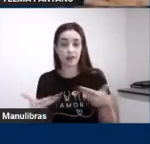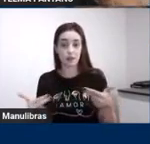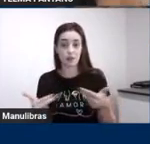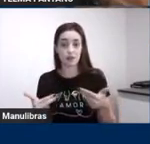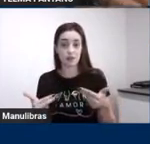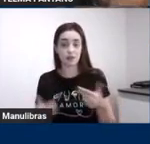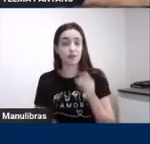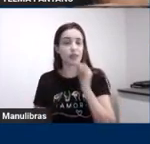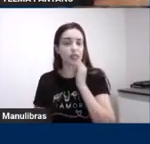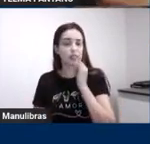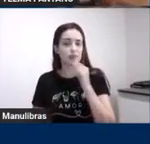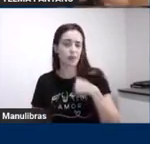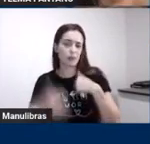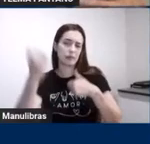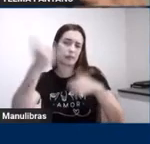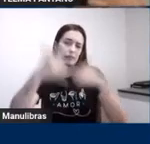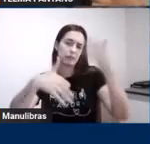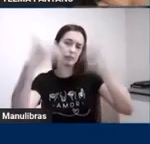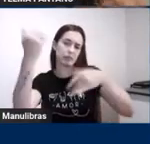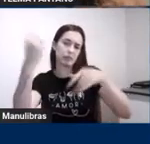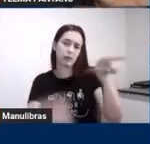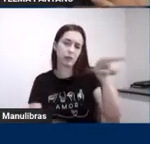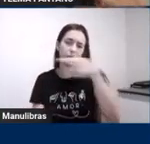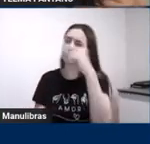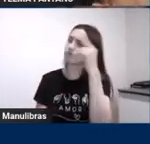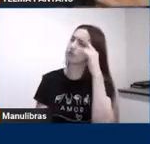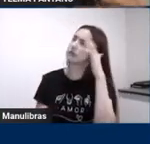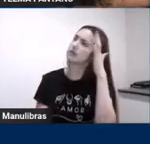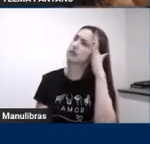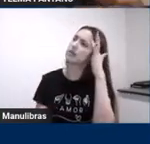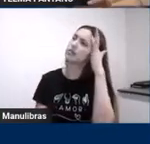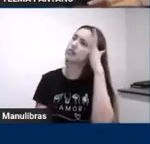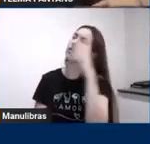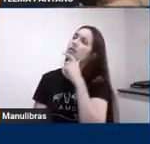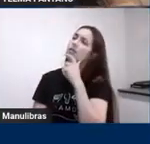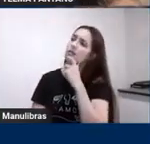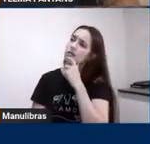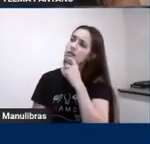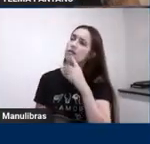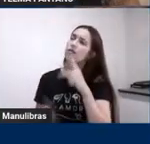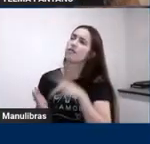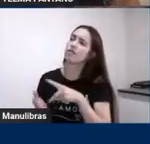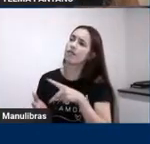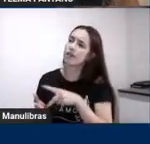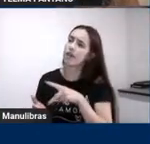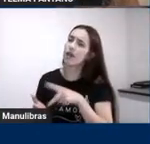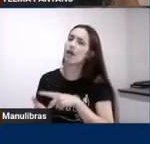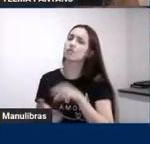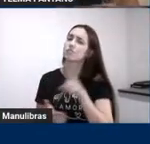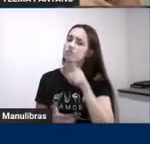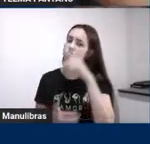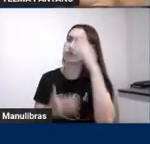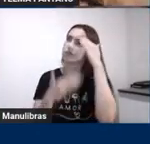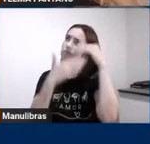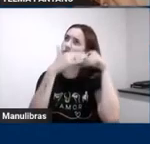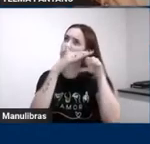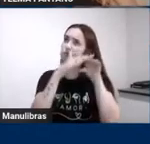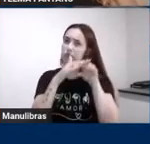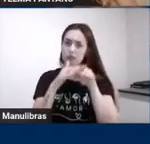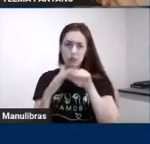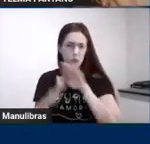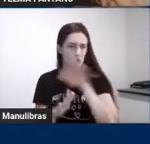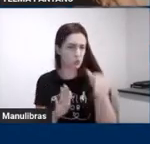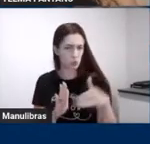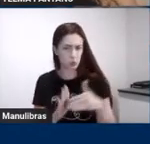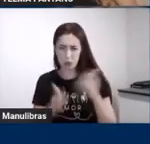com vocês vocês estão dando significado ao que eu estou falando e estão armazenando não aquilo que eu falo mas o significado que